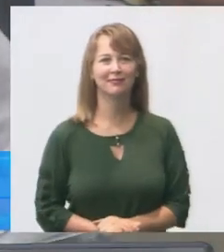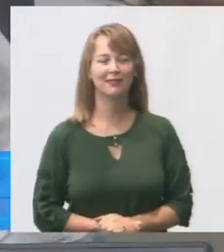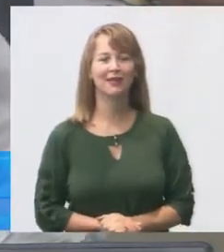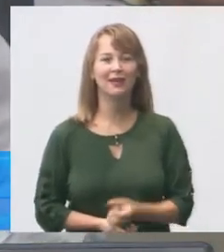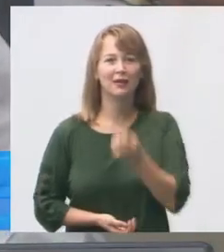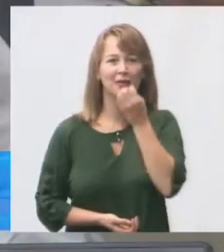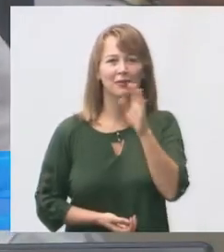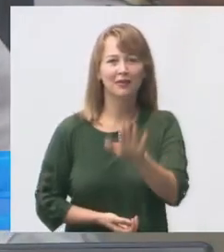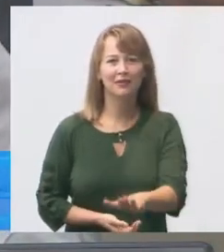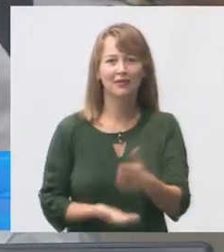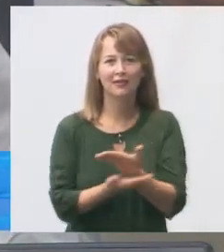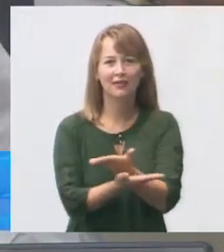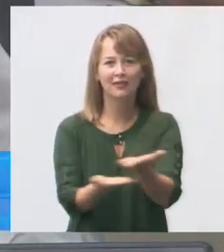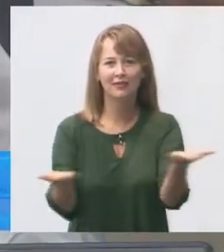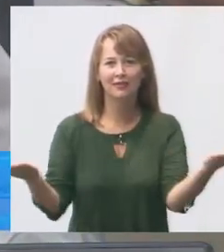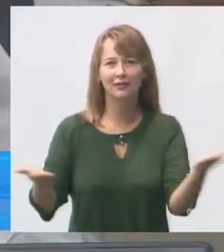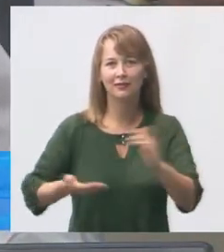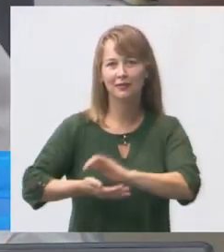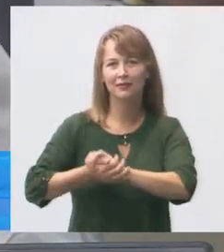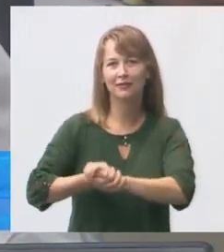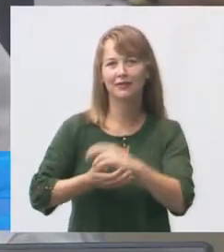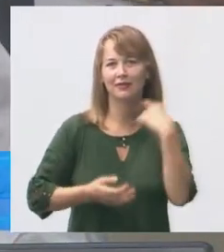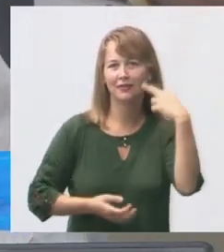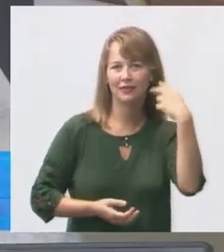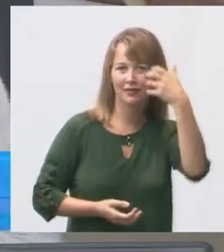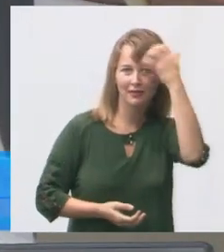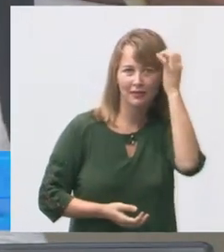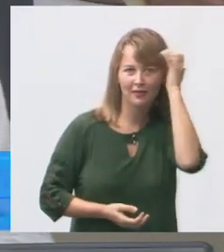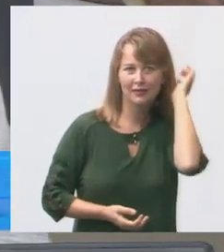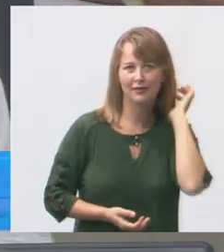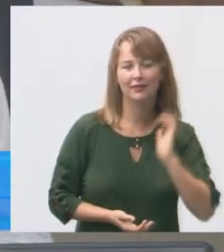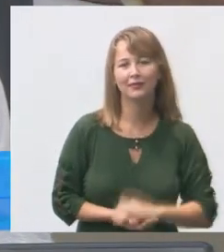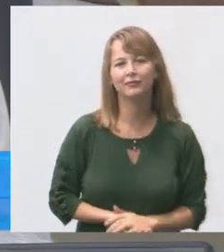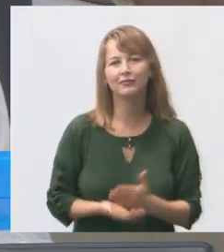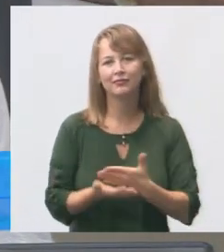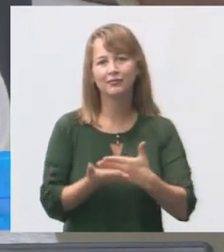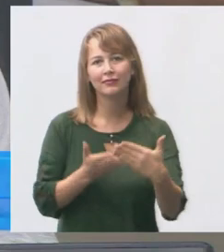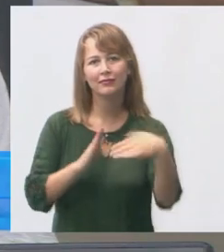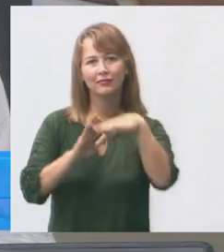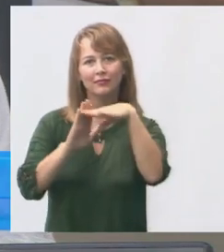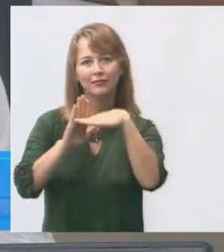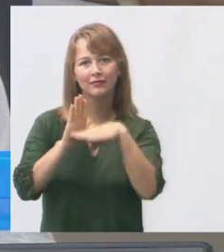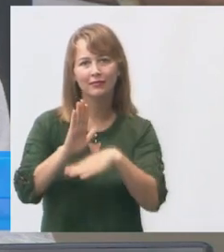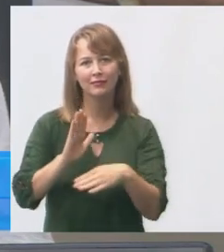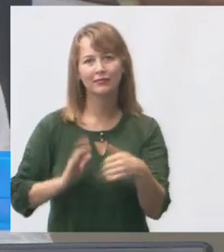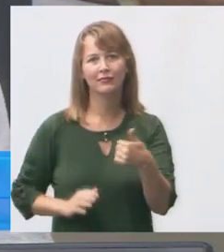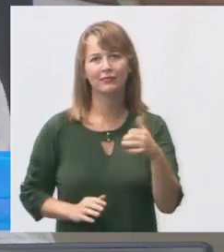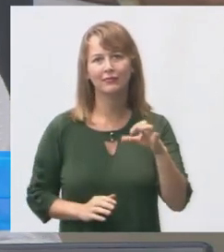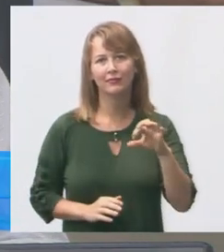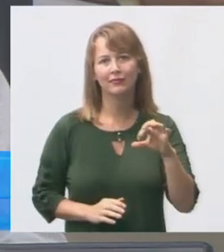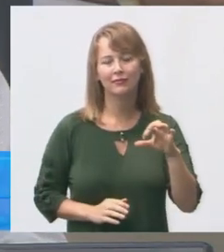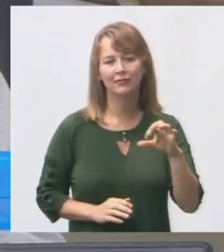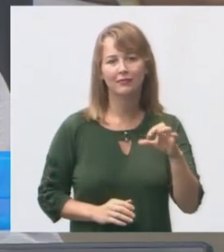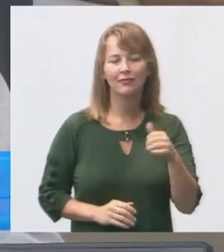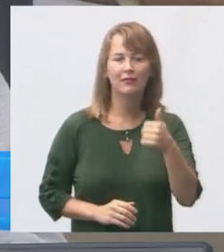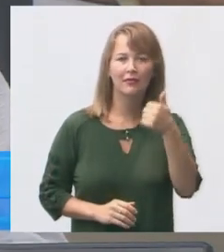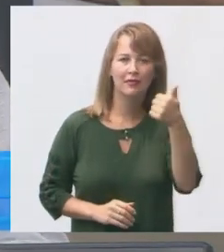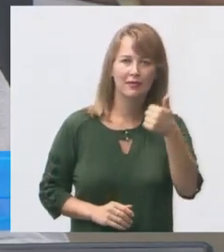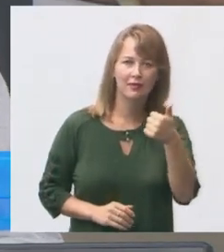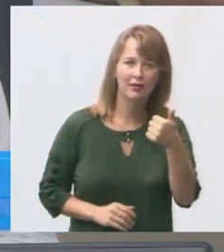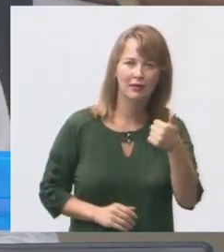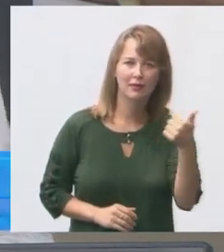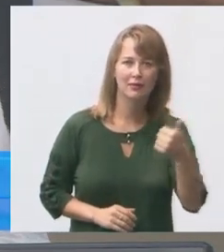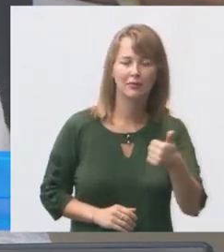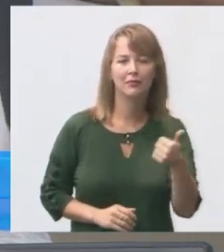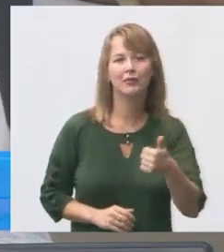cumprimento o vereador Davi Ismael, vamos dar início à pauta da 11ª reunião ordinária da Comissão de